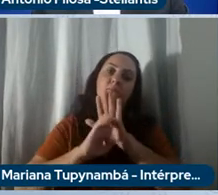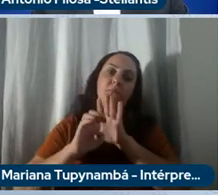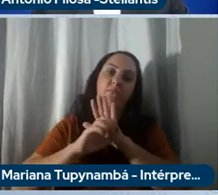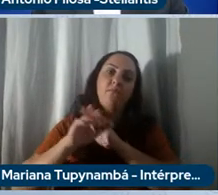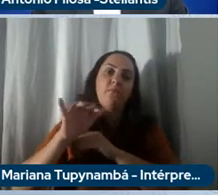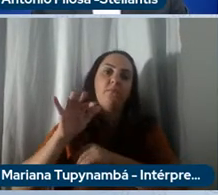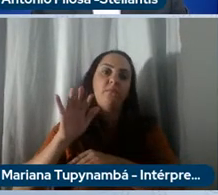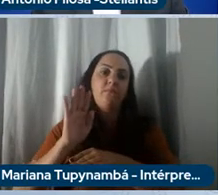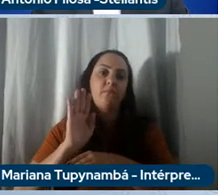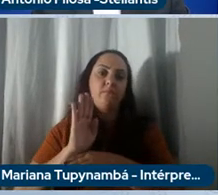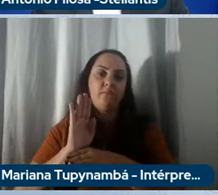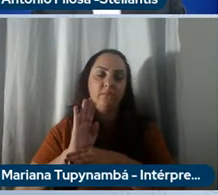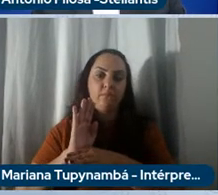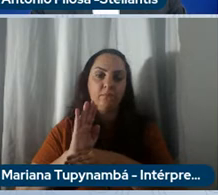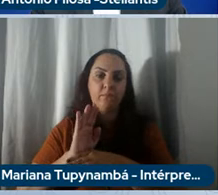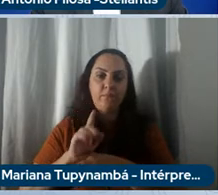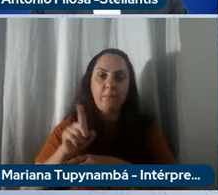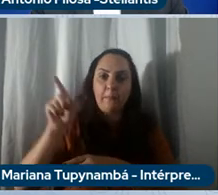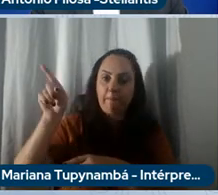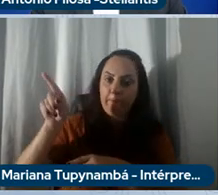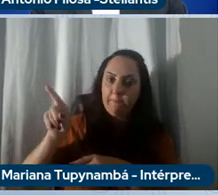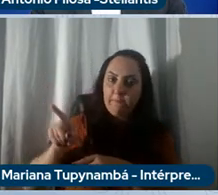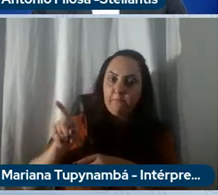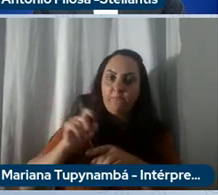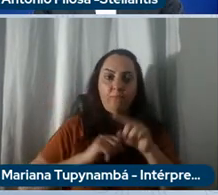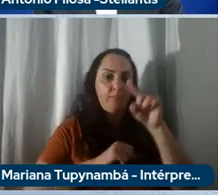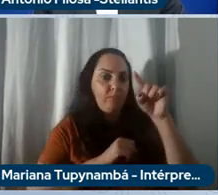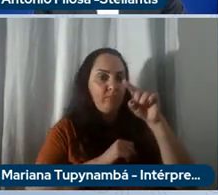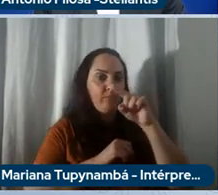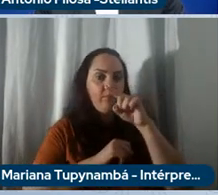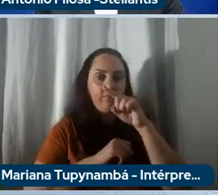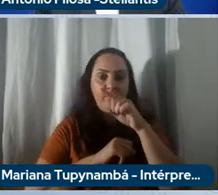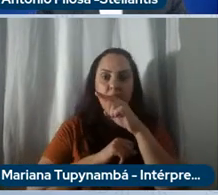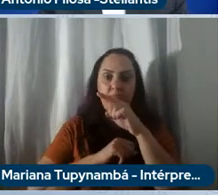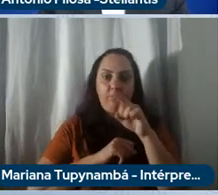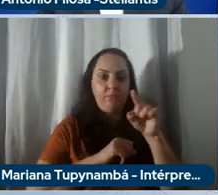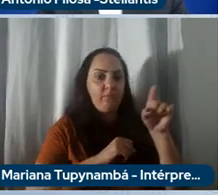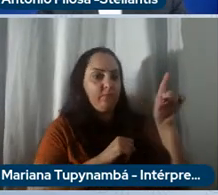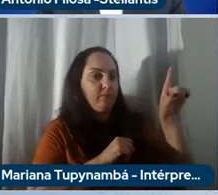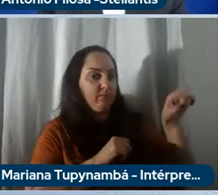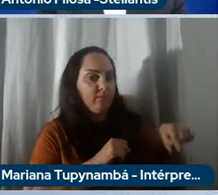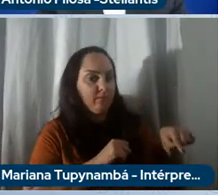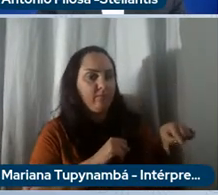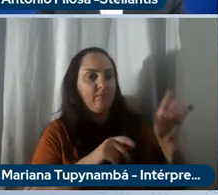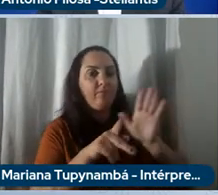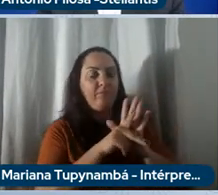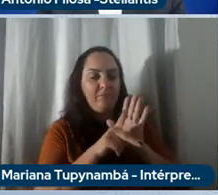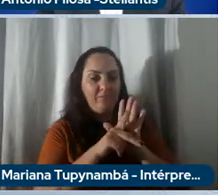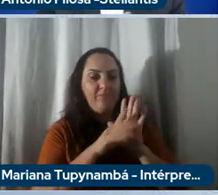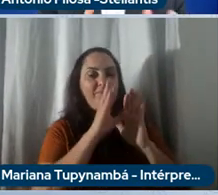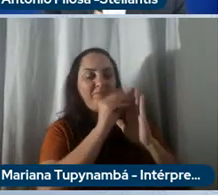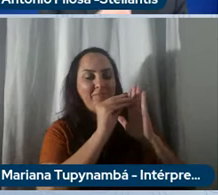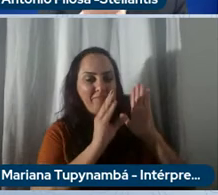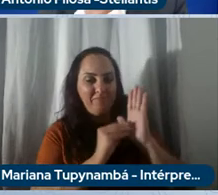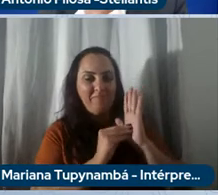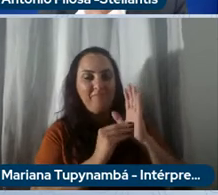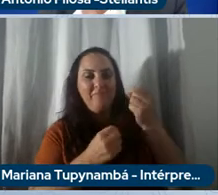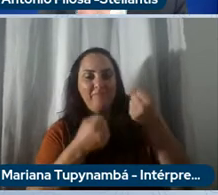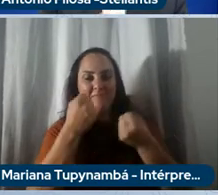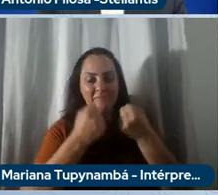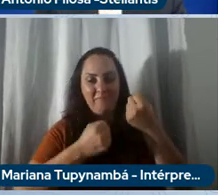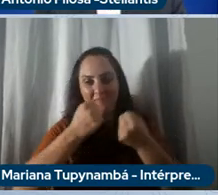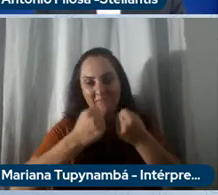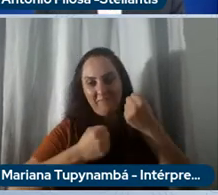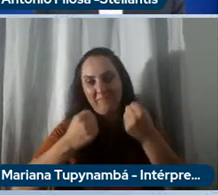Estes são os modelos que produzimos na América do Sul então no polo automotivo Jeep de Pernambuco produzimos o Jeep